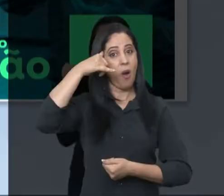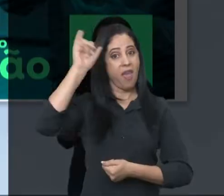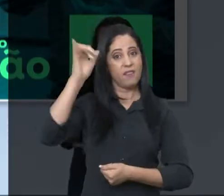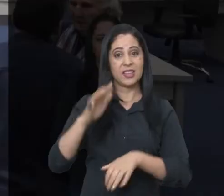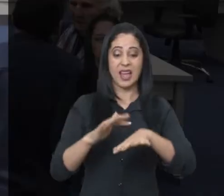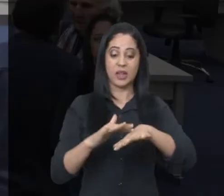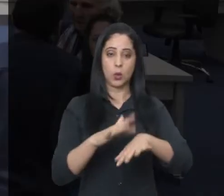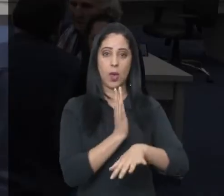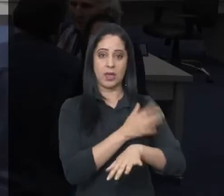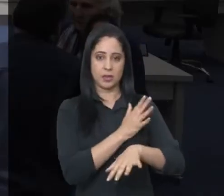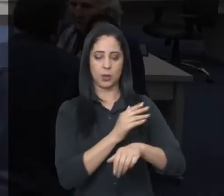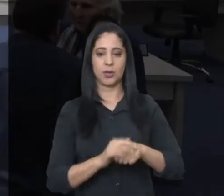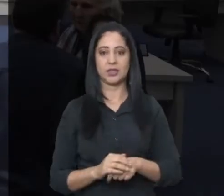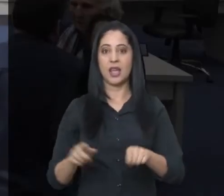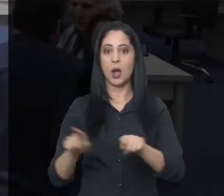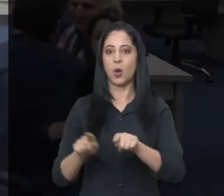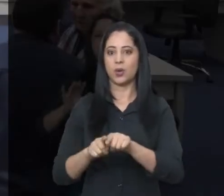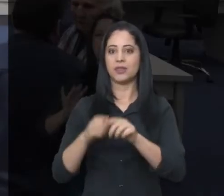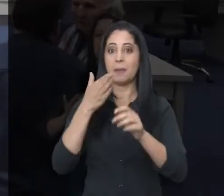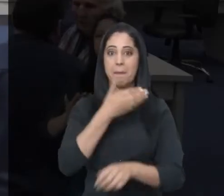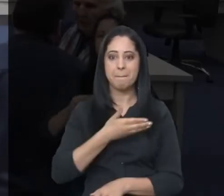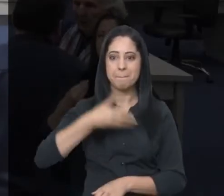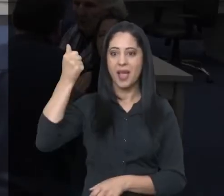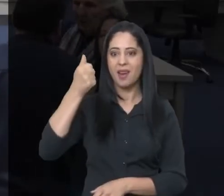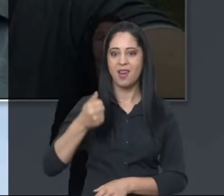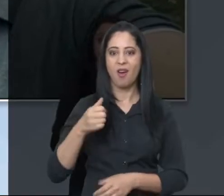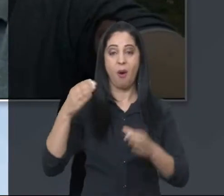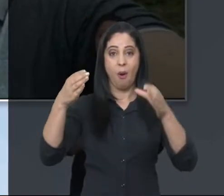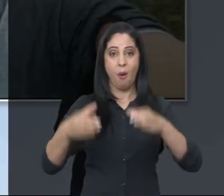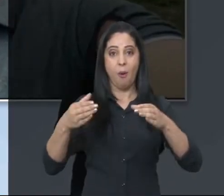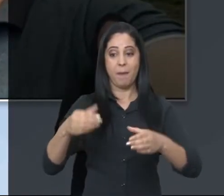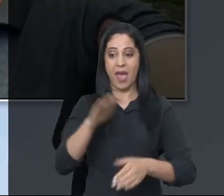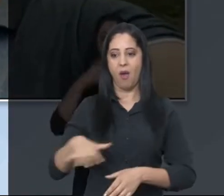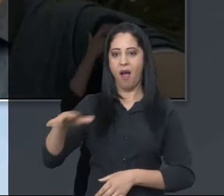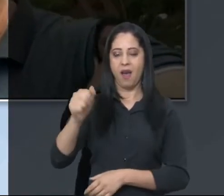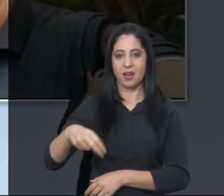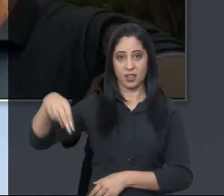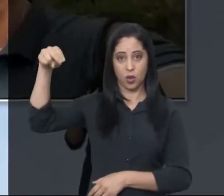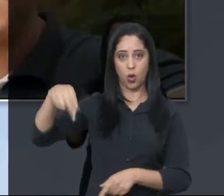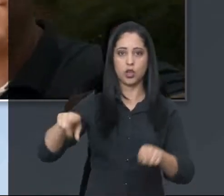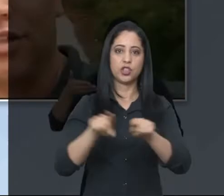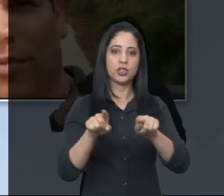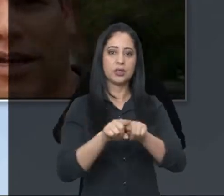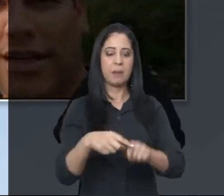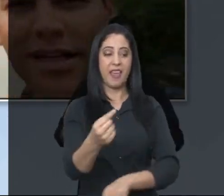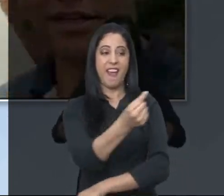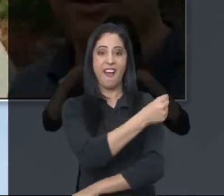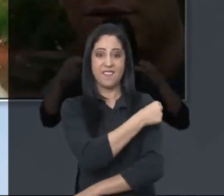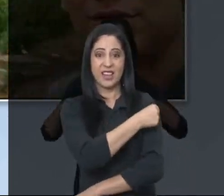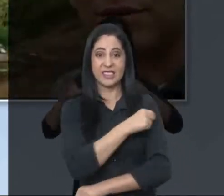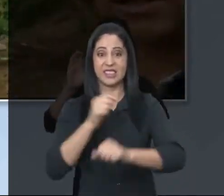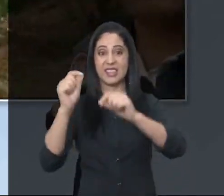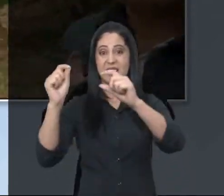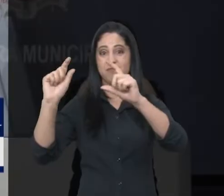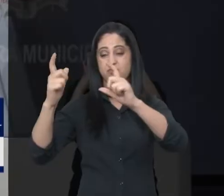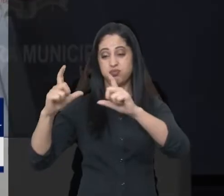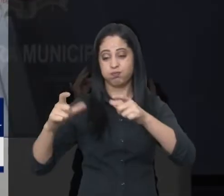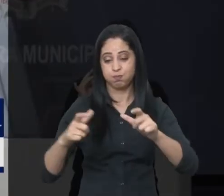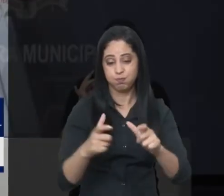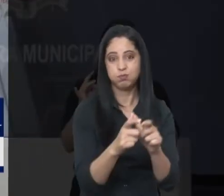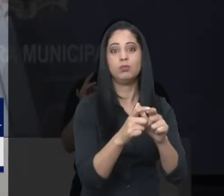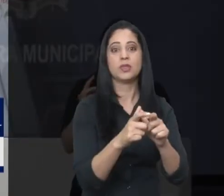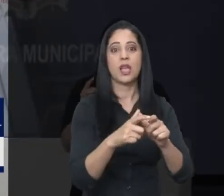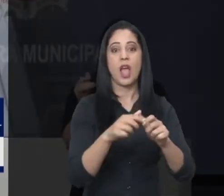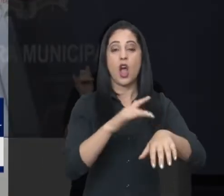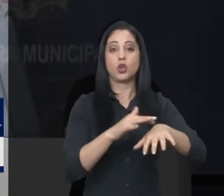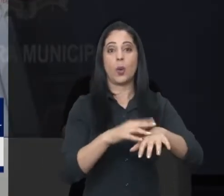Coração e prevenção de doenças cardiovasculares, melhorias no residencial Independência na região norte, a queda